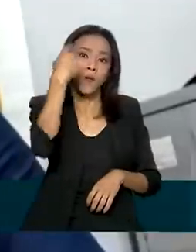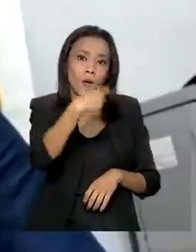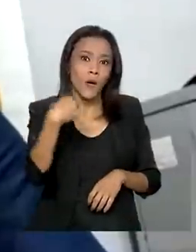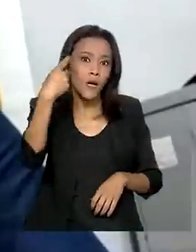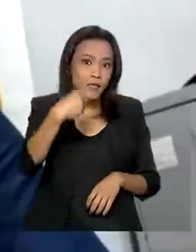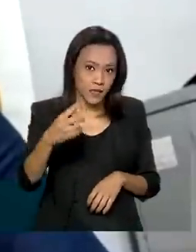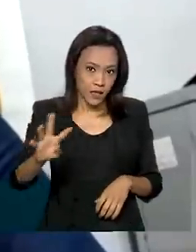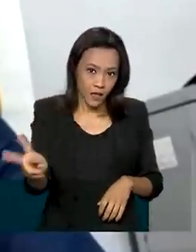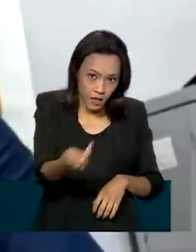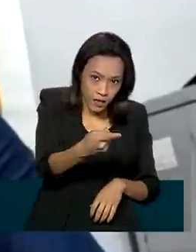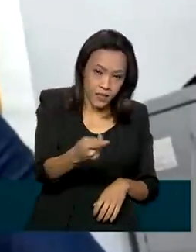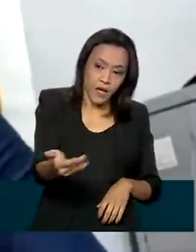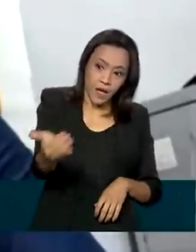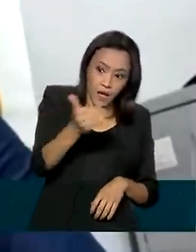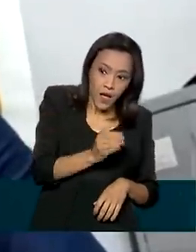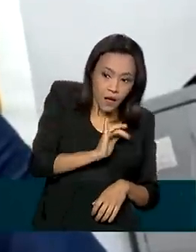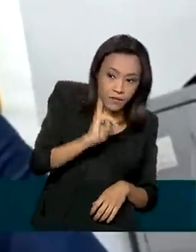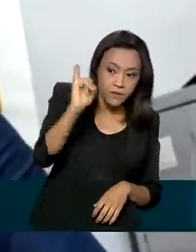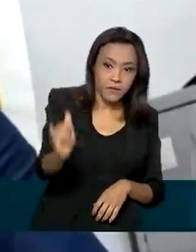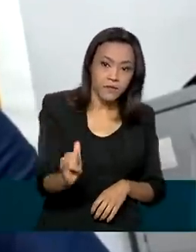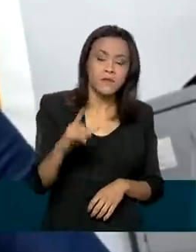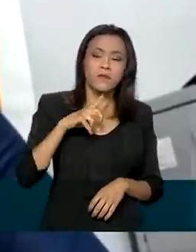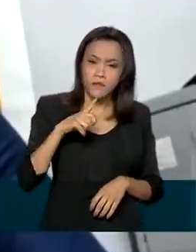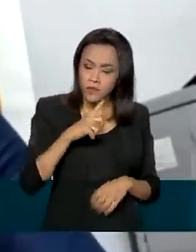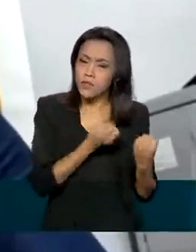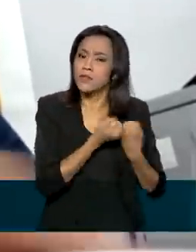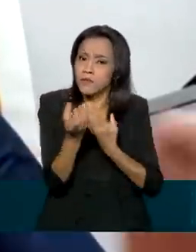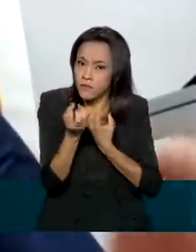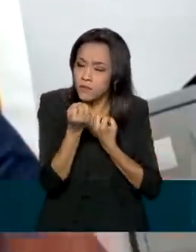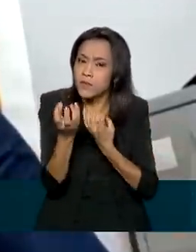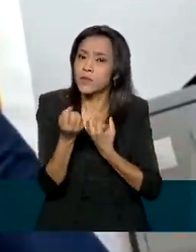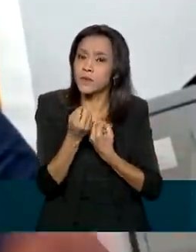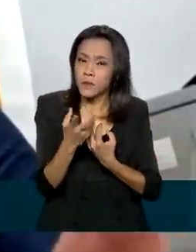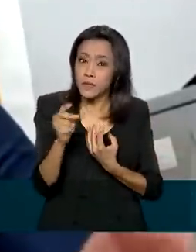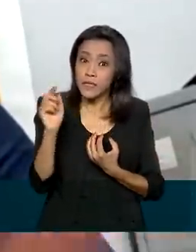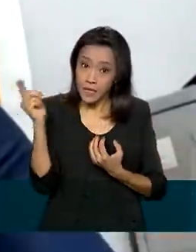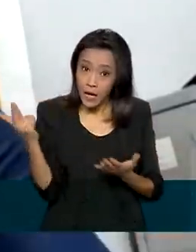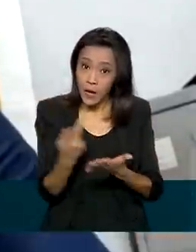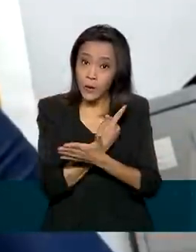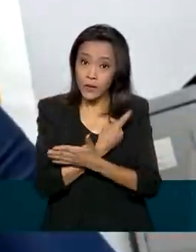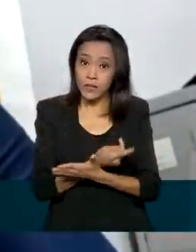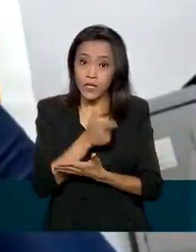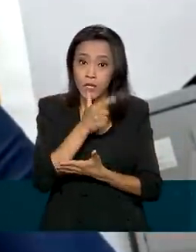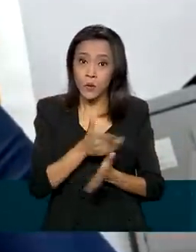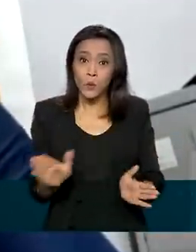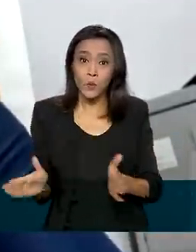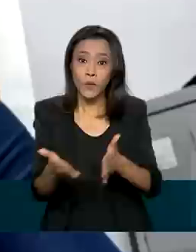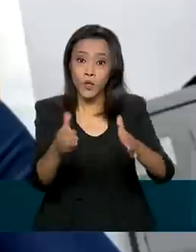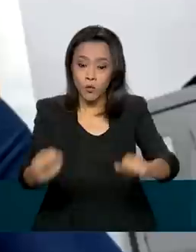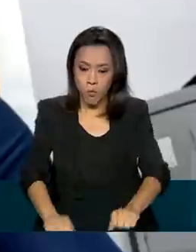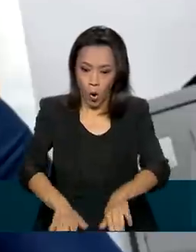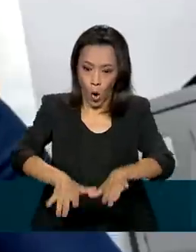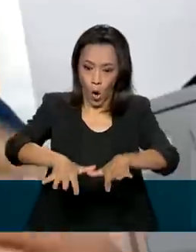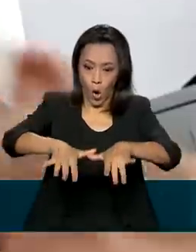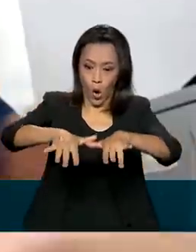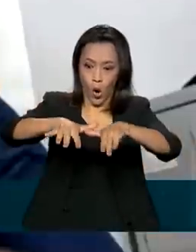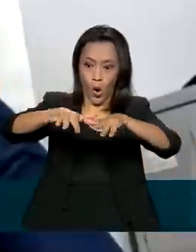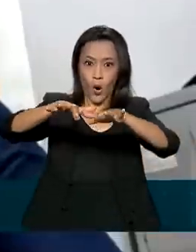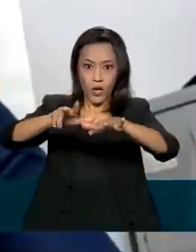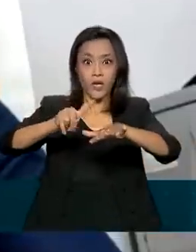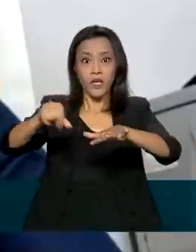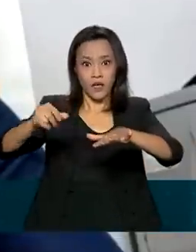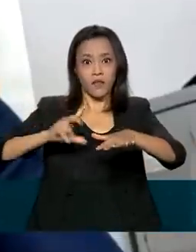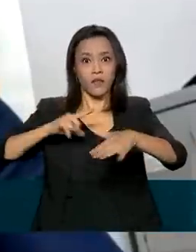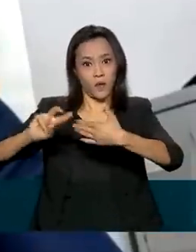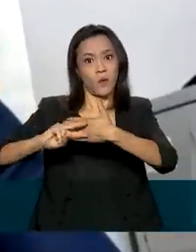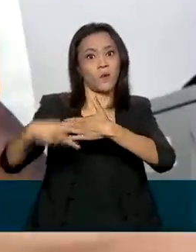sabíamos pelas informações que teríamos o problema da subida do rio Marrecas, que é o caso aqui do município de Francisco Beltrão, e que iria afetar